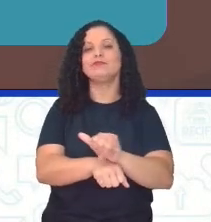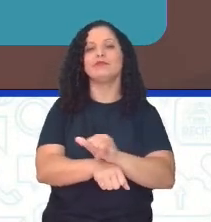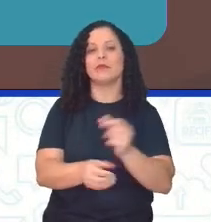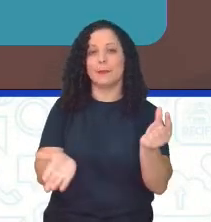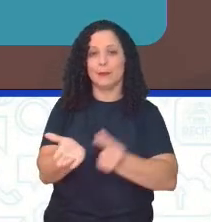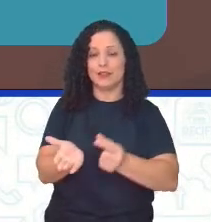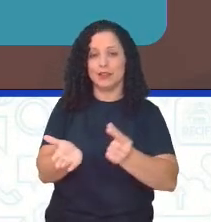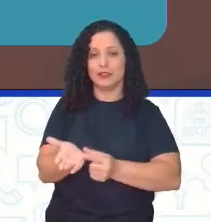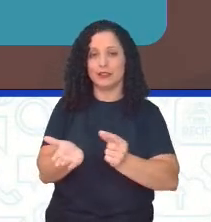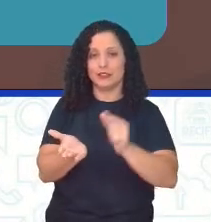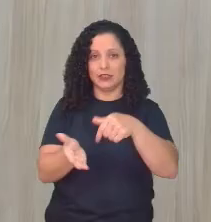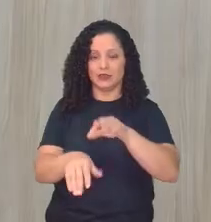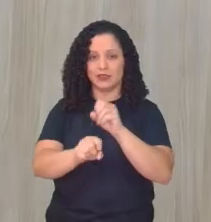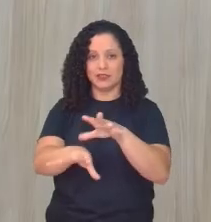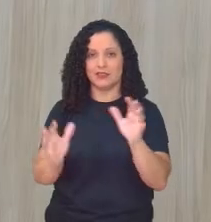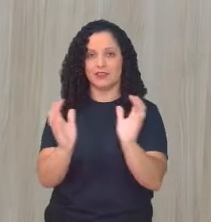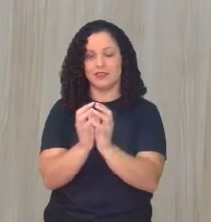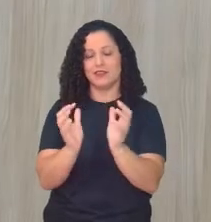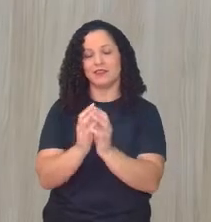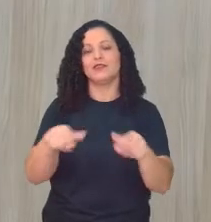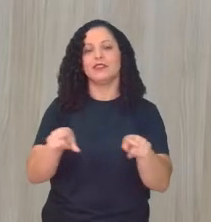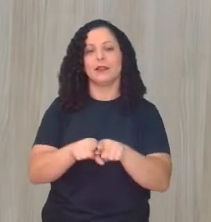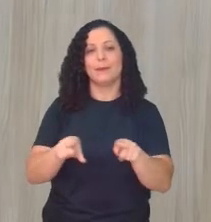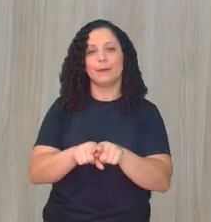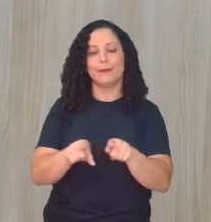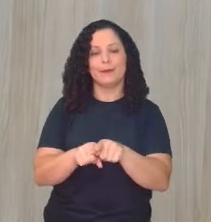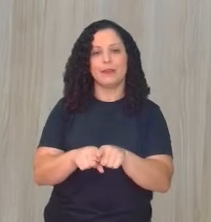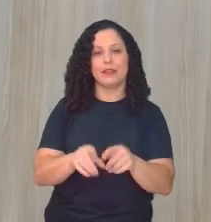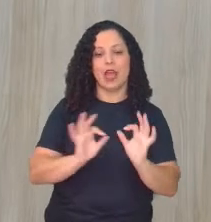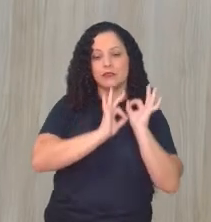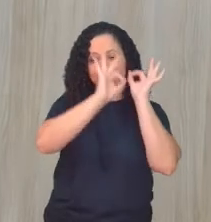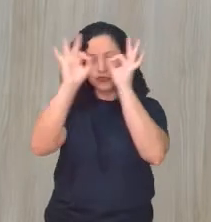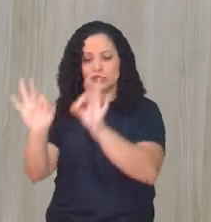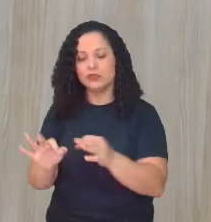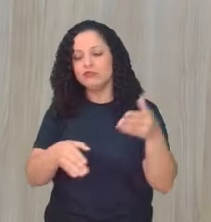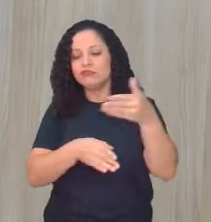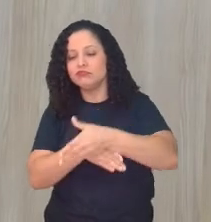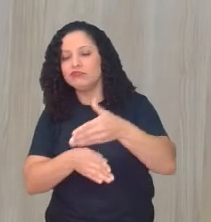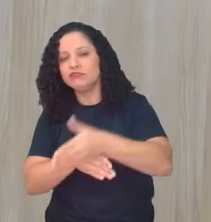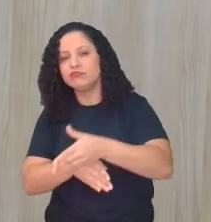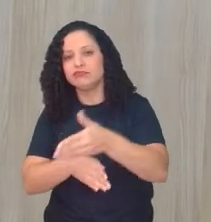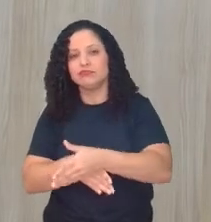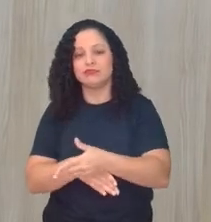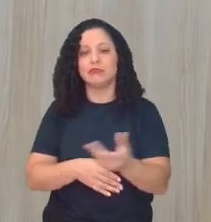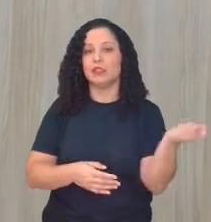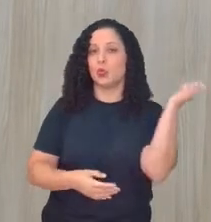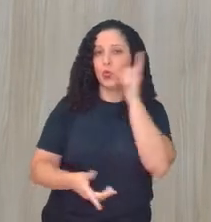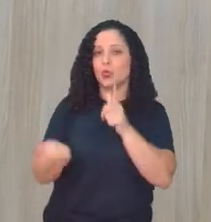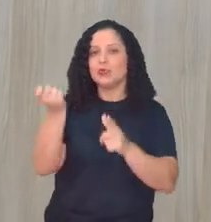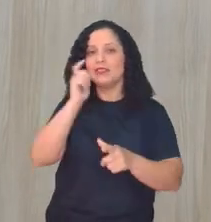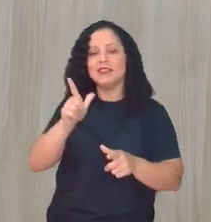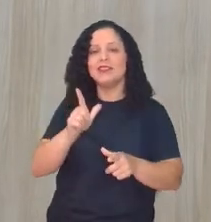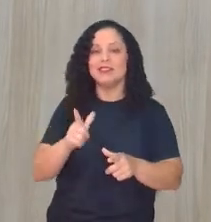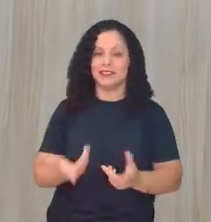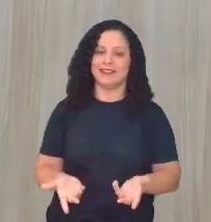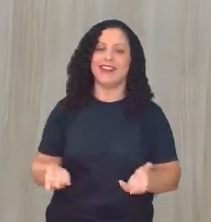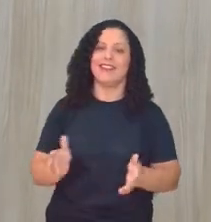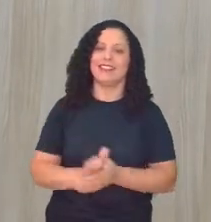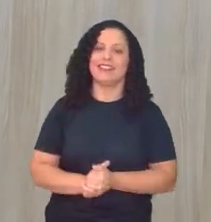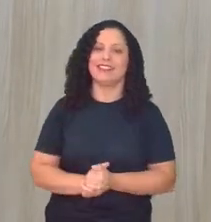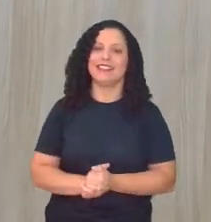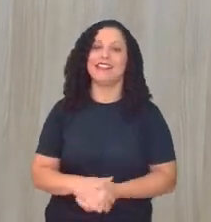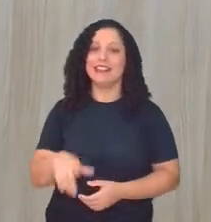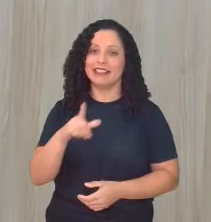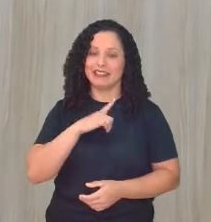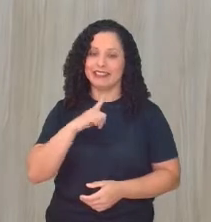aplicativo do Educa Recife, que vocês têm acesso ao download. Isso parece aquelas propagandas no meio do programa, Tem